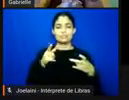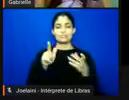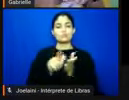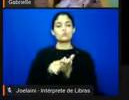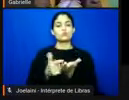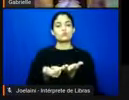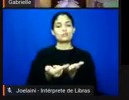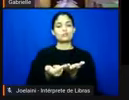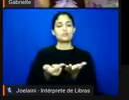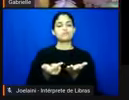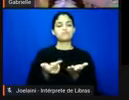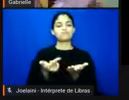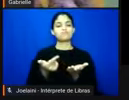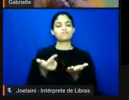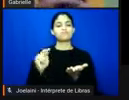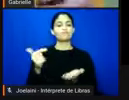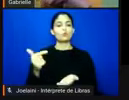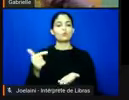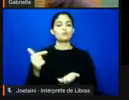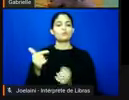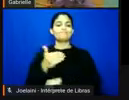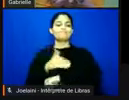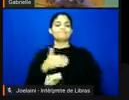gente, basicamente, não tem a localização deles.